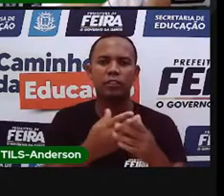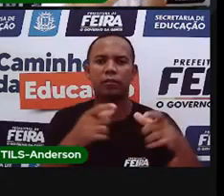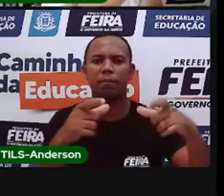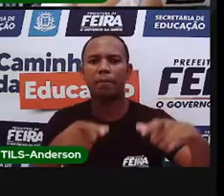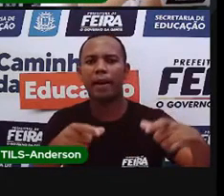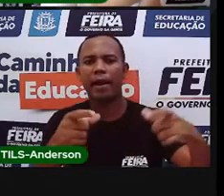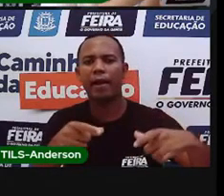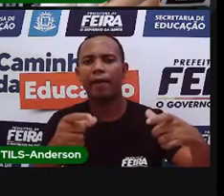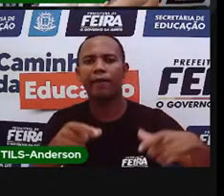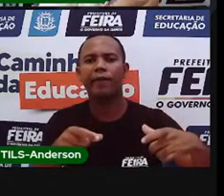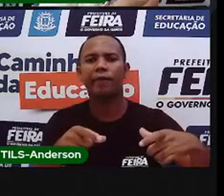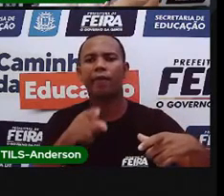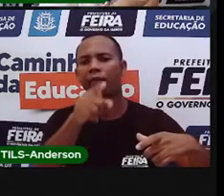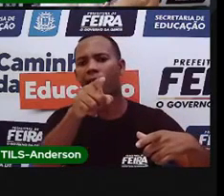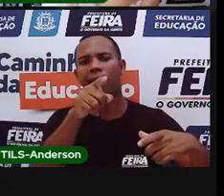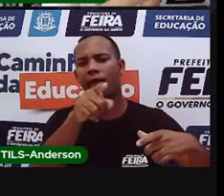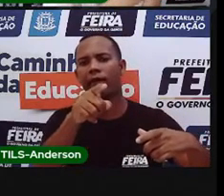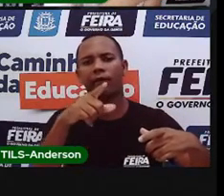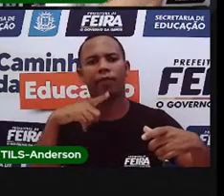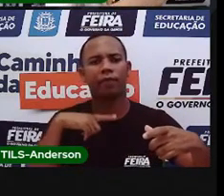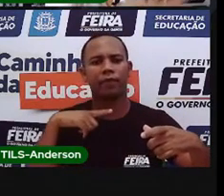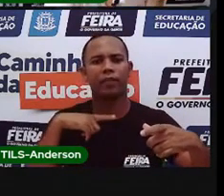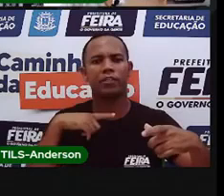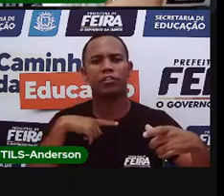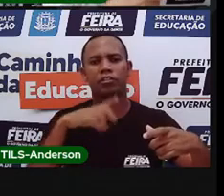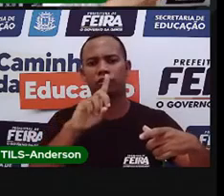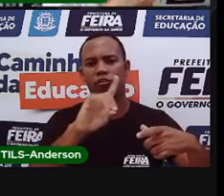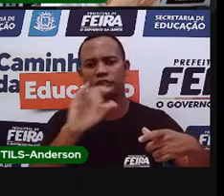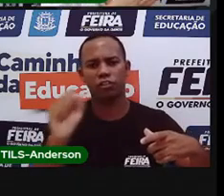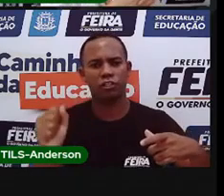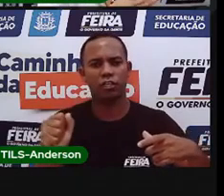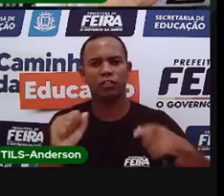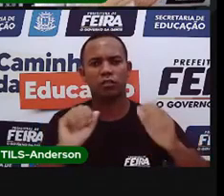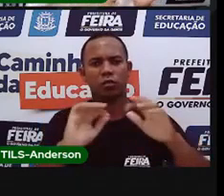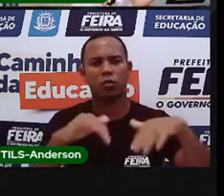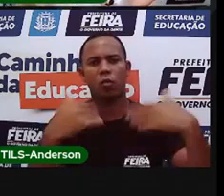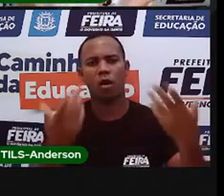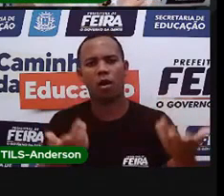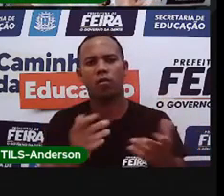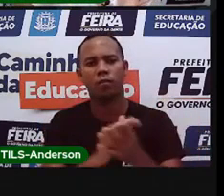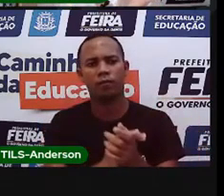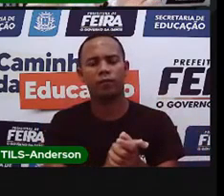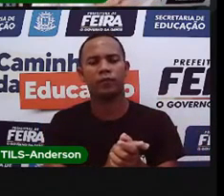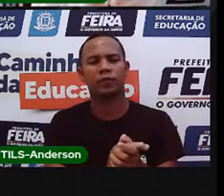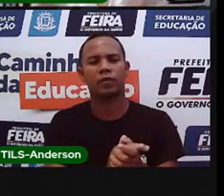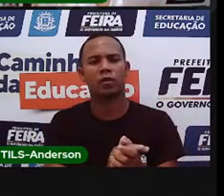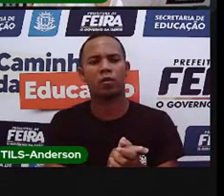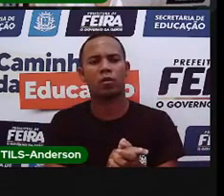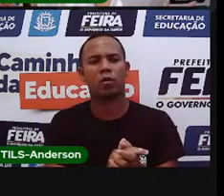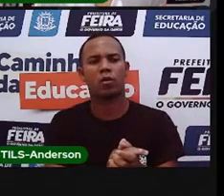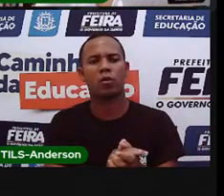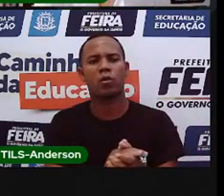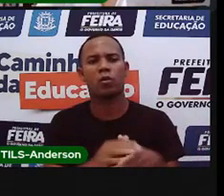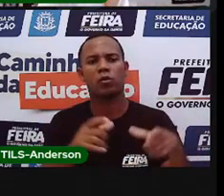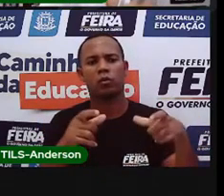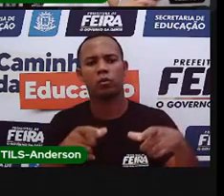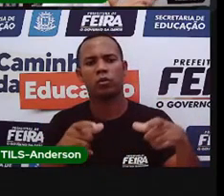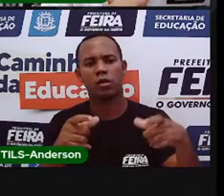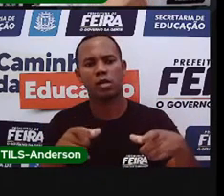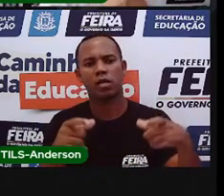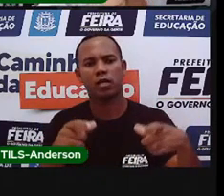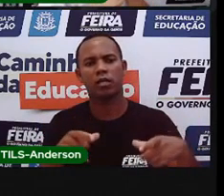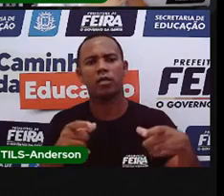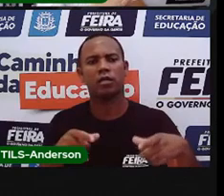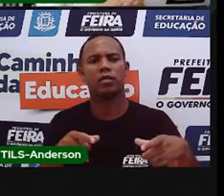né? Bom, no CASEB, quais são os dias que passa o lixo? Lá no Santo Antônio. Os alunos do Santo Antônio,